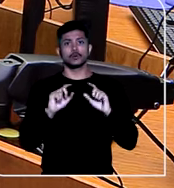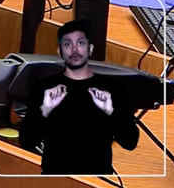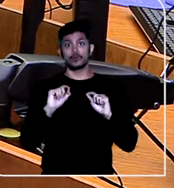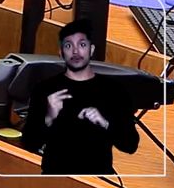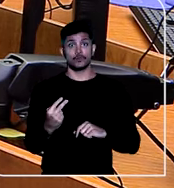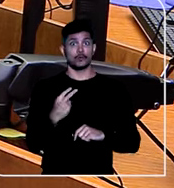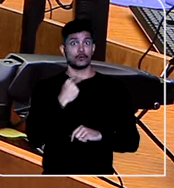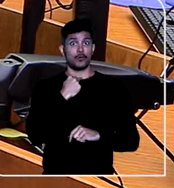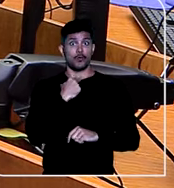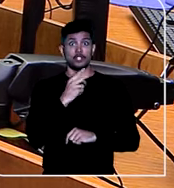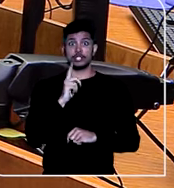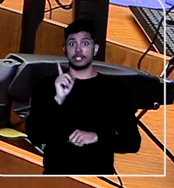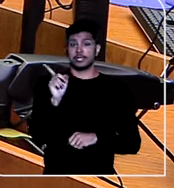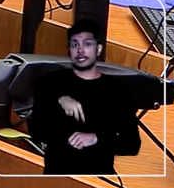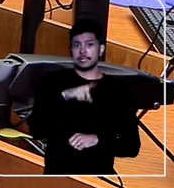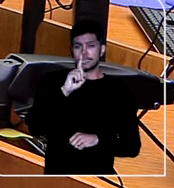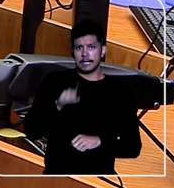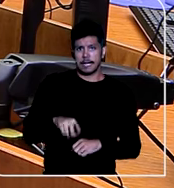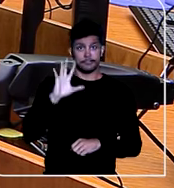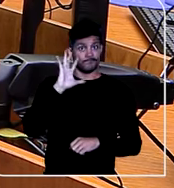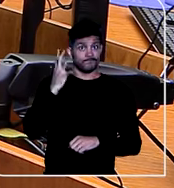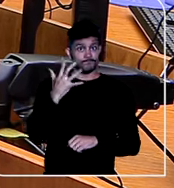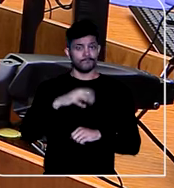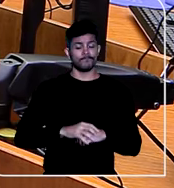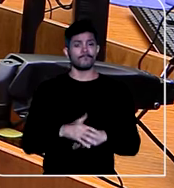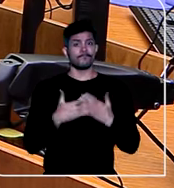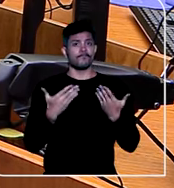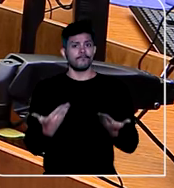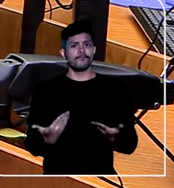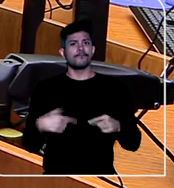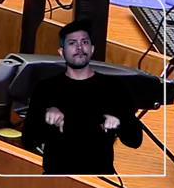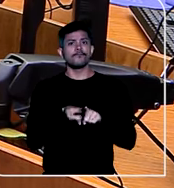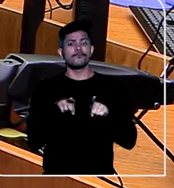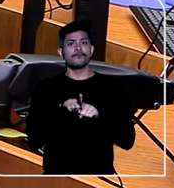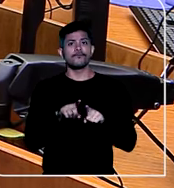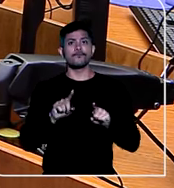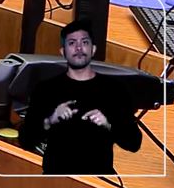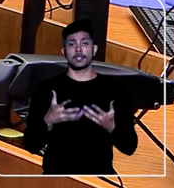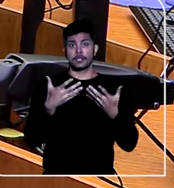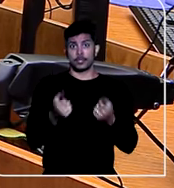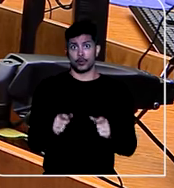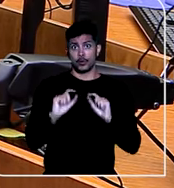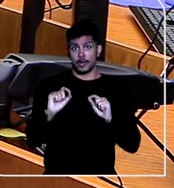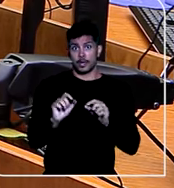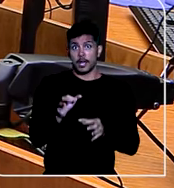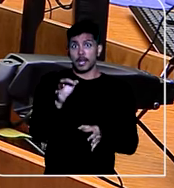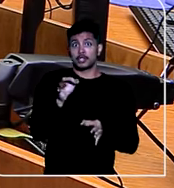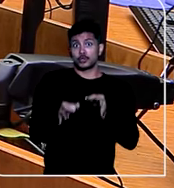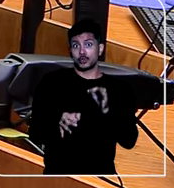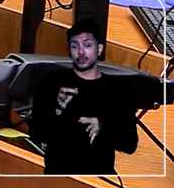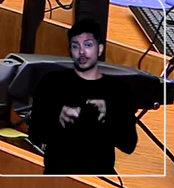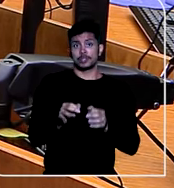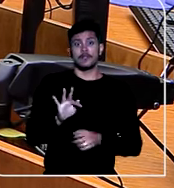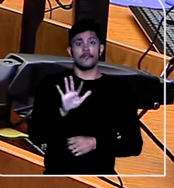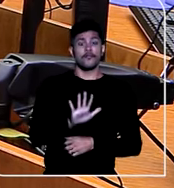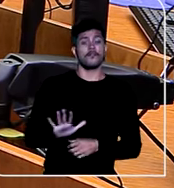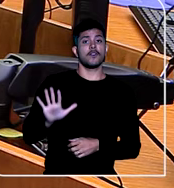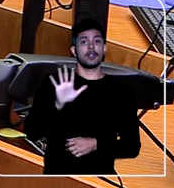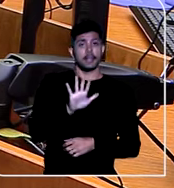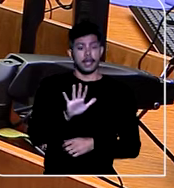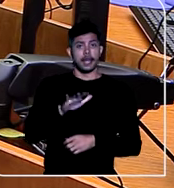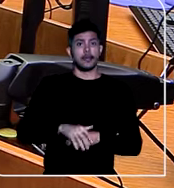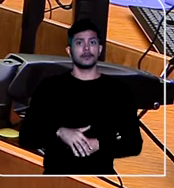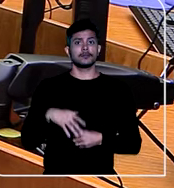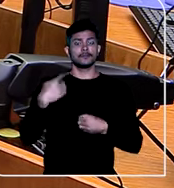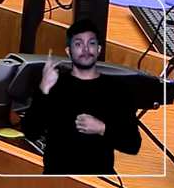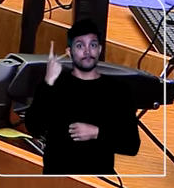não possuem efeito suspensivo, a Corte Especial, também por maioria de votos, determinou que a Justiça Federal de Santos, em São Paulo,